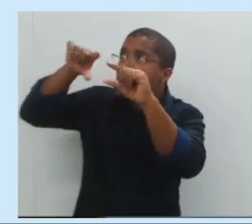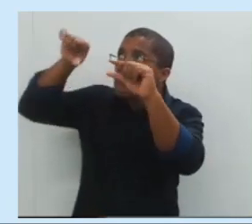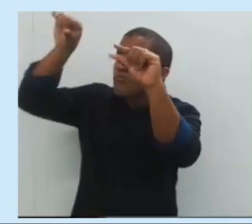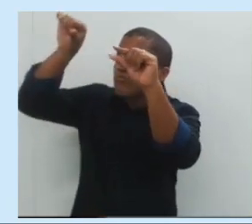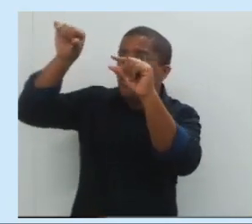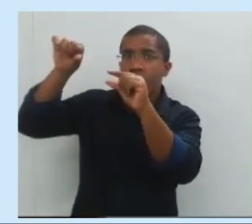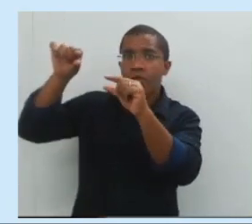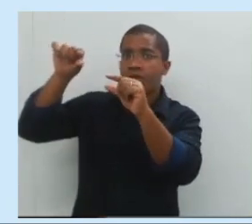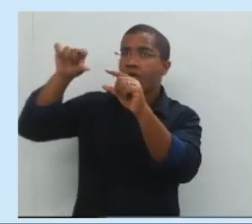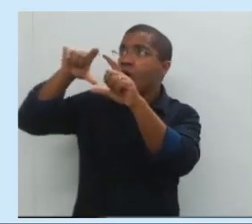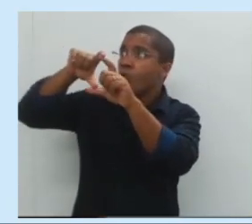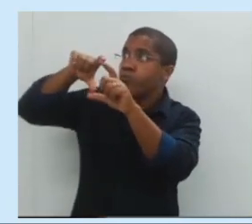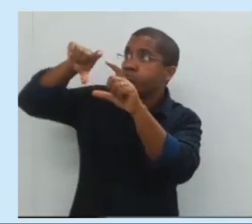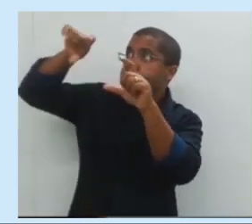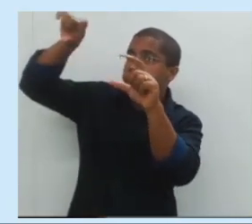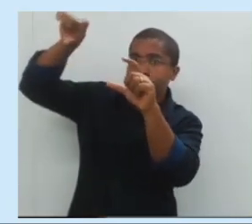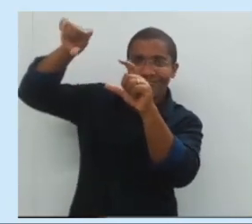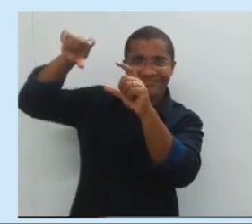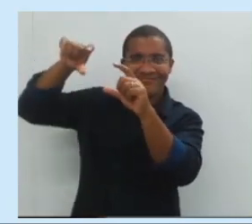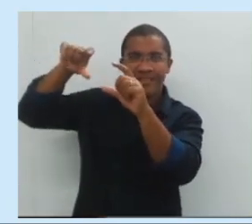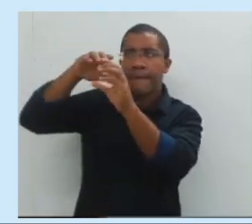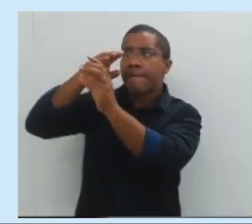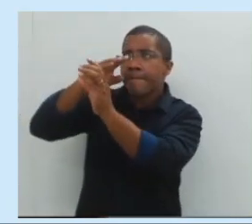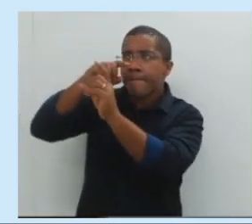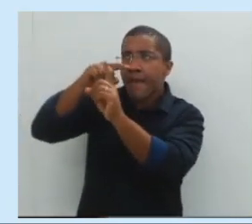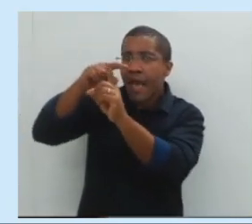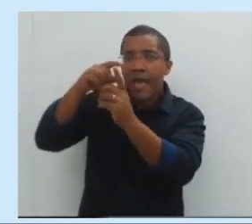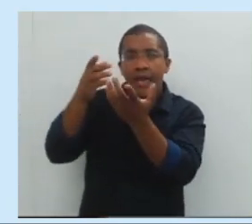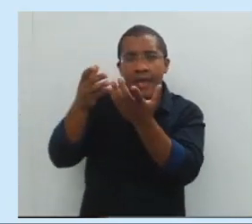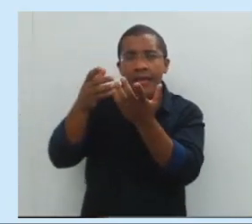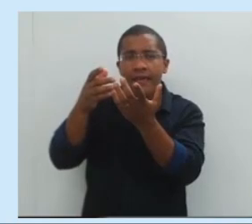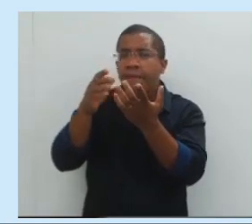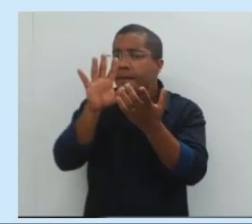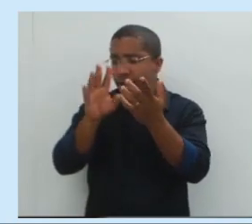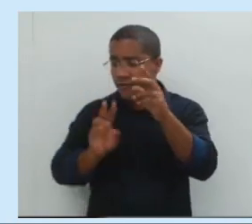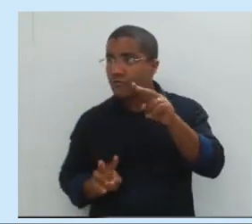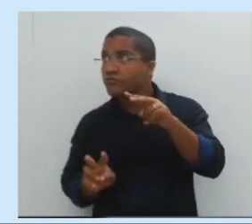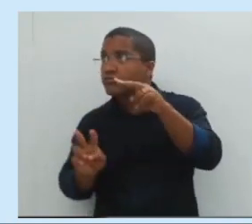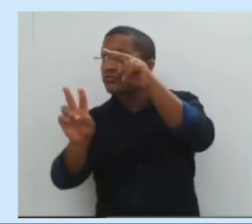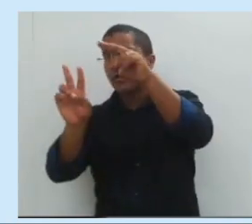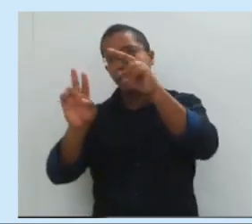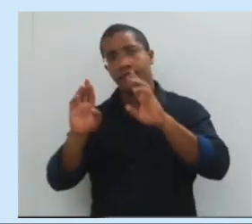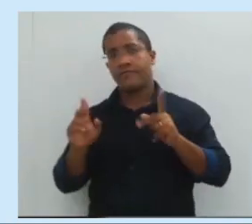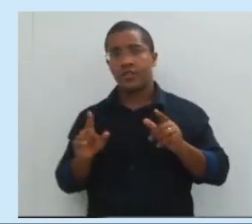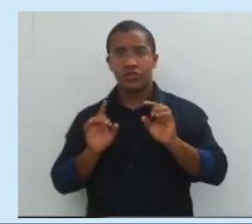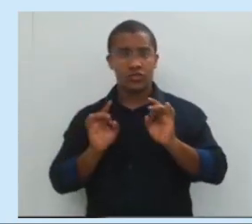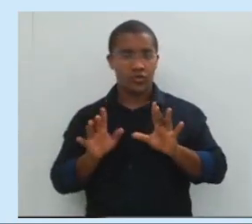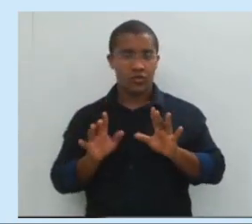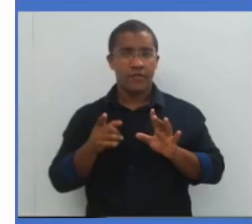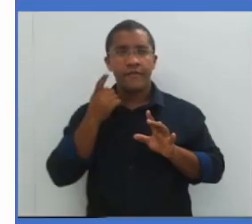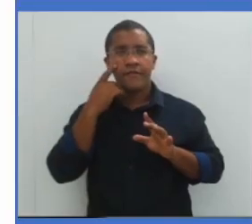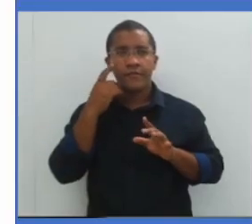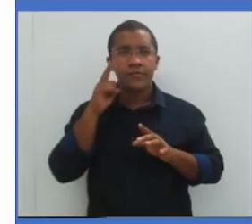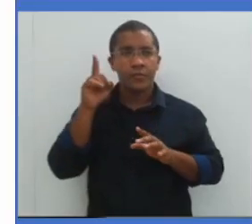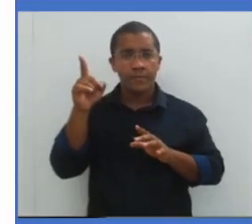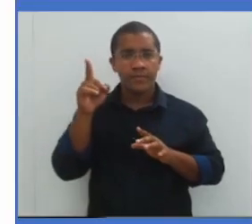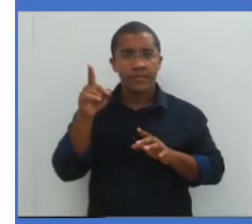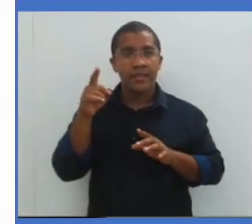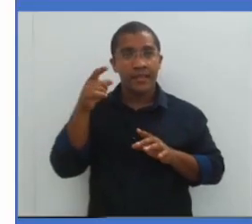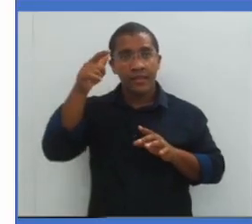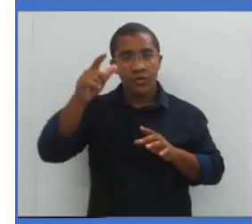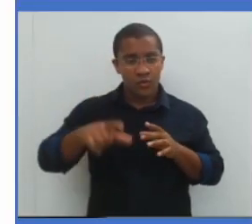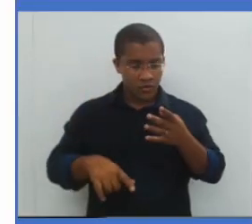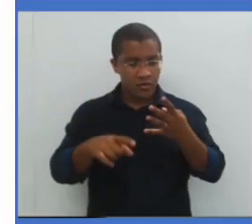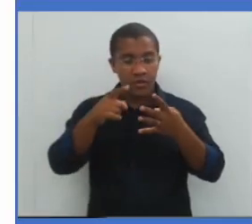ângulo do observador vai ser diferente. E aí, tenho, olha, lua nova, veja a imagem. E o